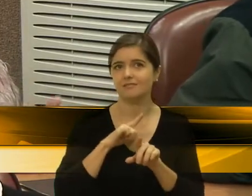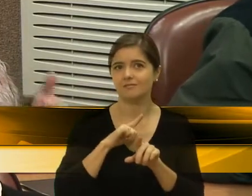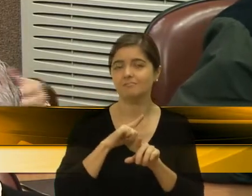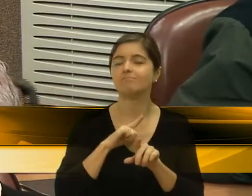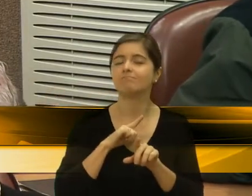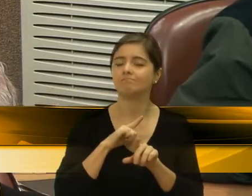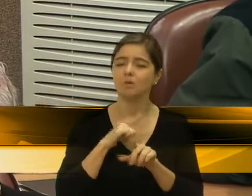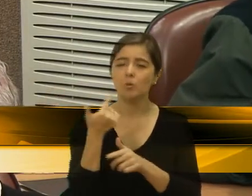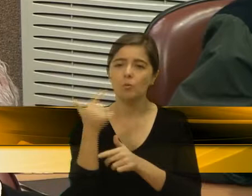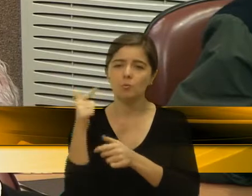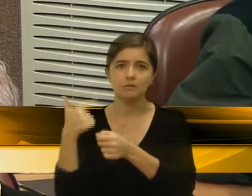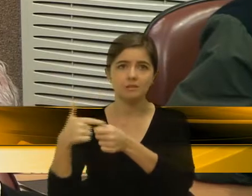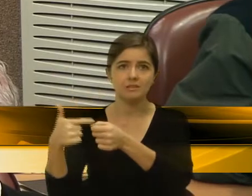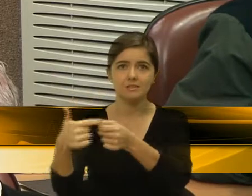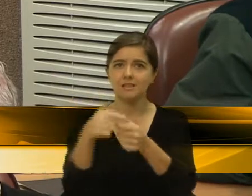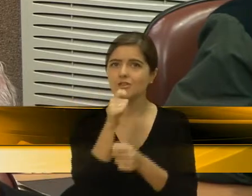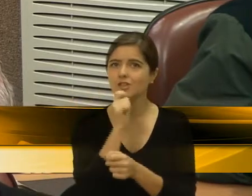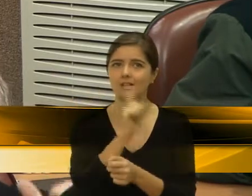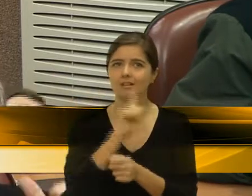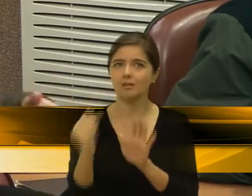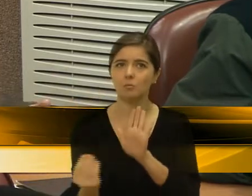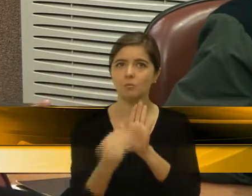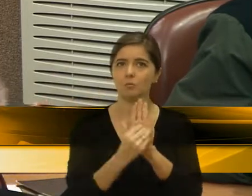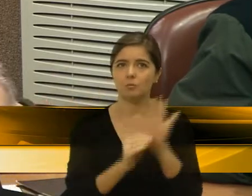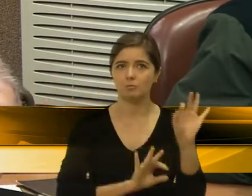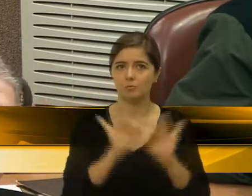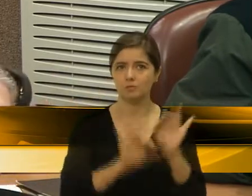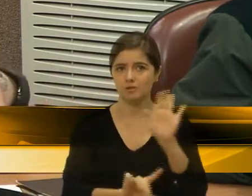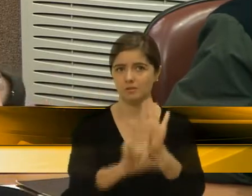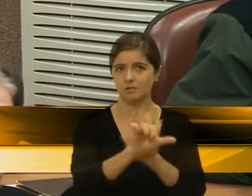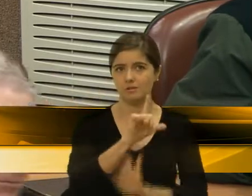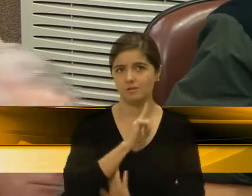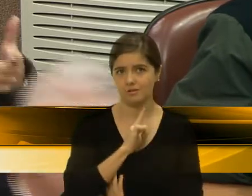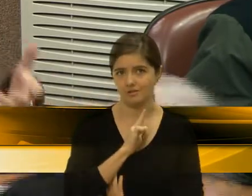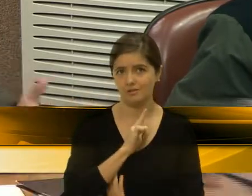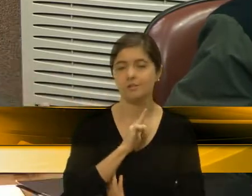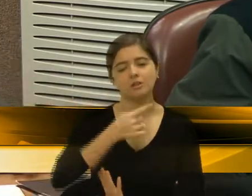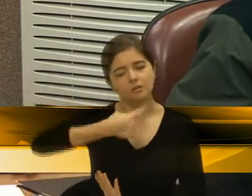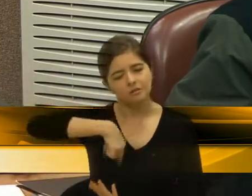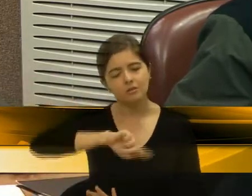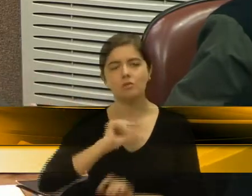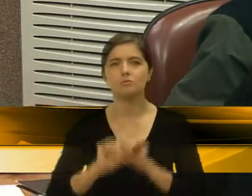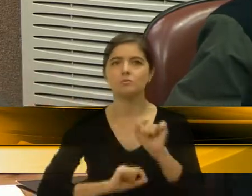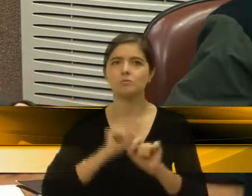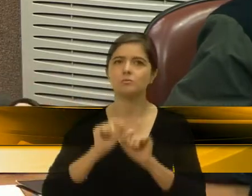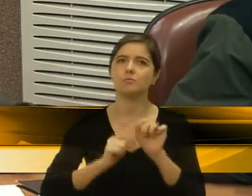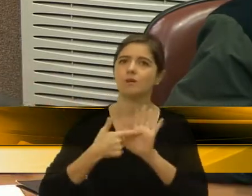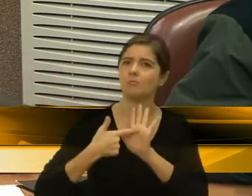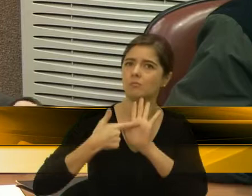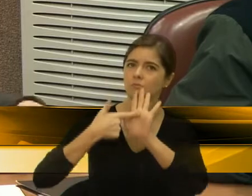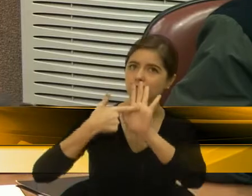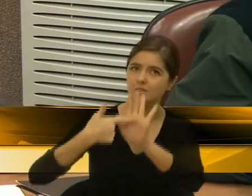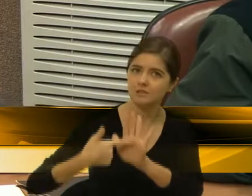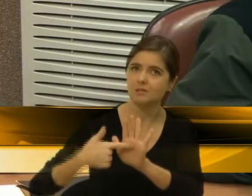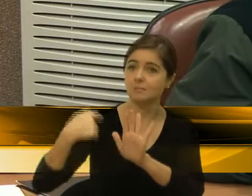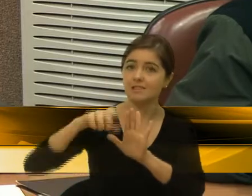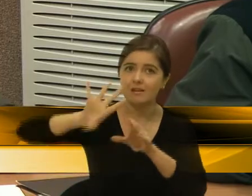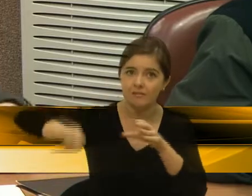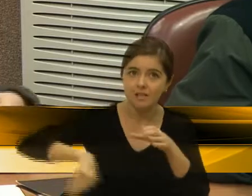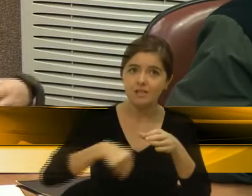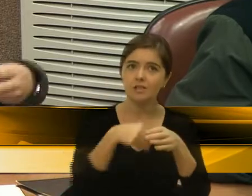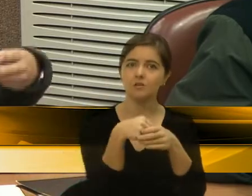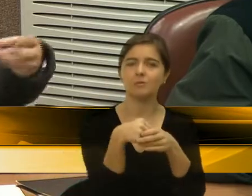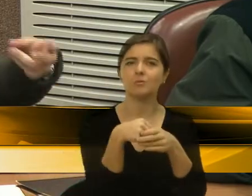cidades que não estavam no projeto inicial, na lei que existia, levamos isso à Assembleia, à inclusão de Nova Roma e Monte Belo.